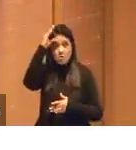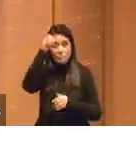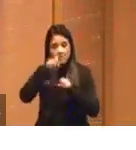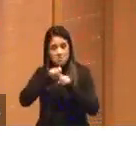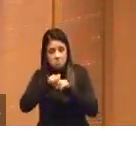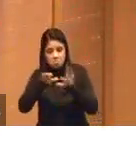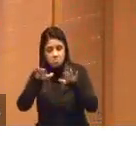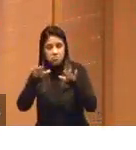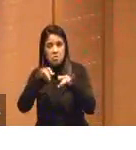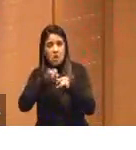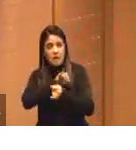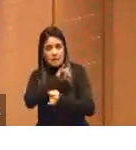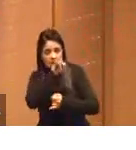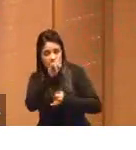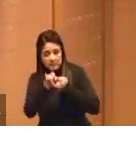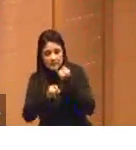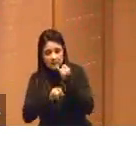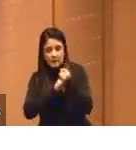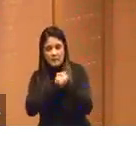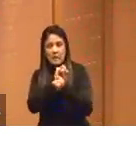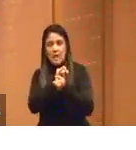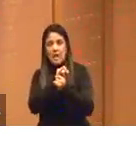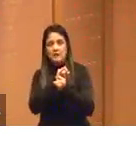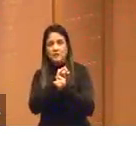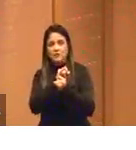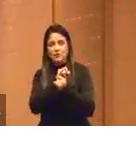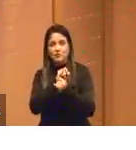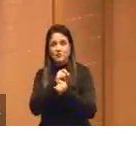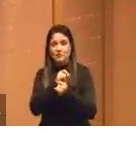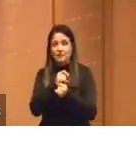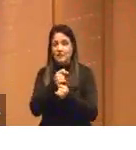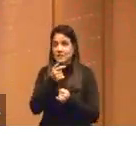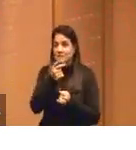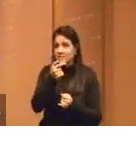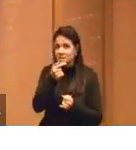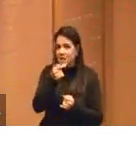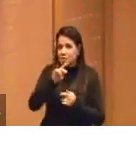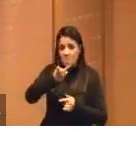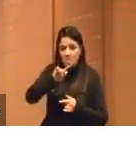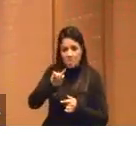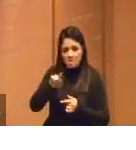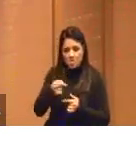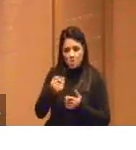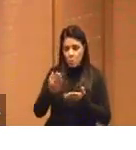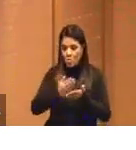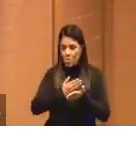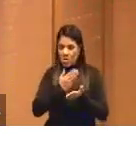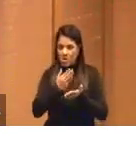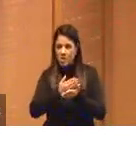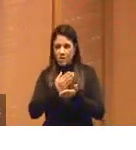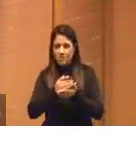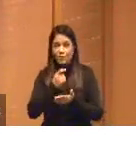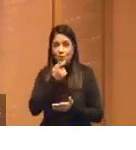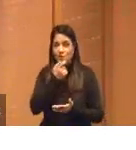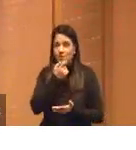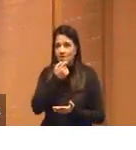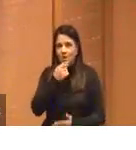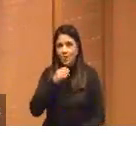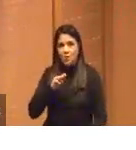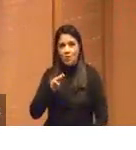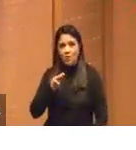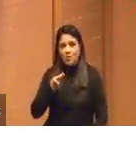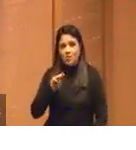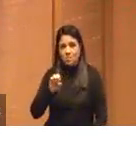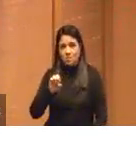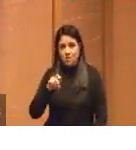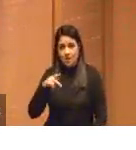internet e raspou muita coisa, 7 mil livros, toda a Wikipedia em inglês. Toda a Wikipedia em inglês representa só